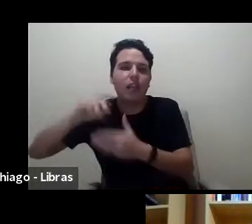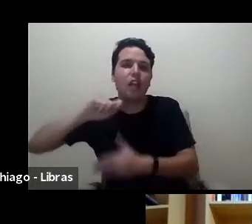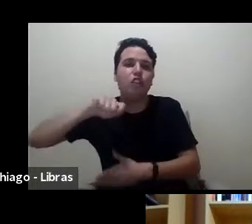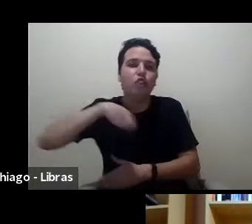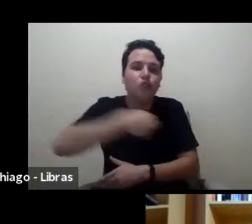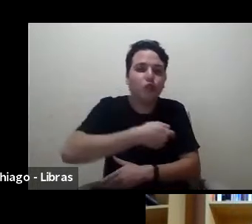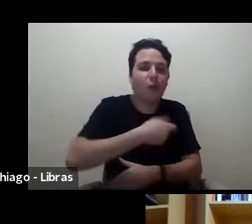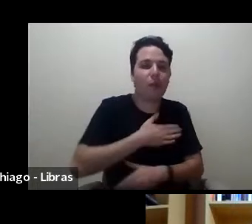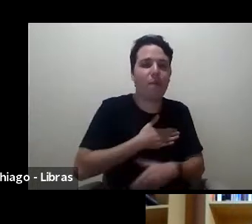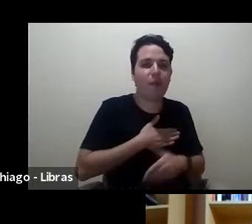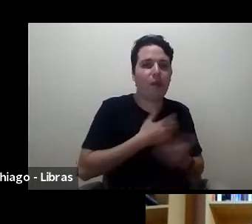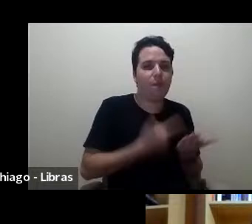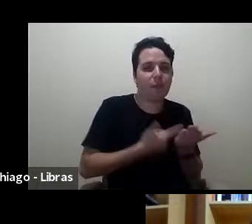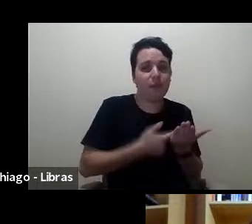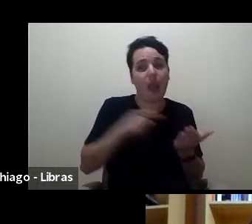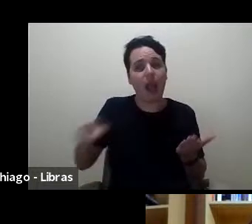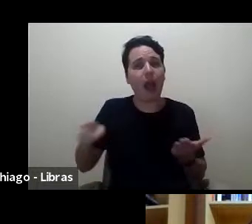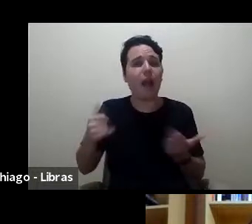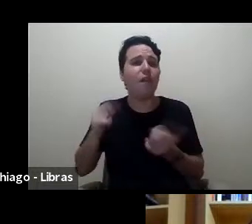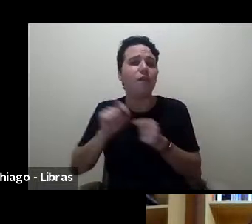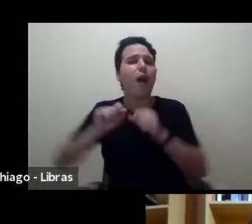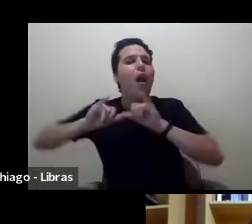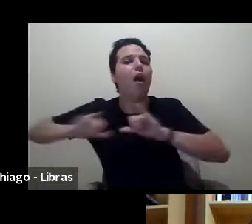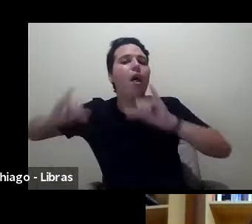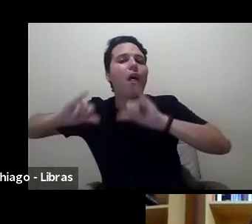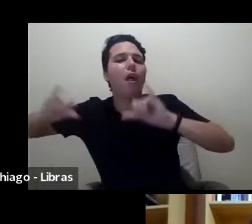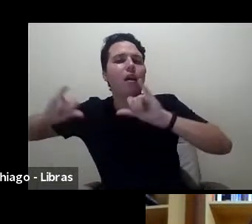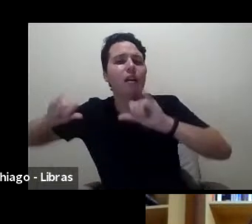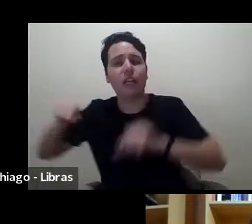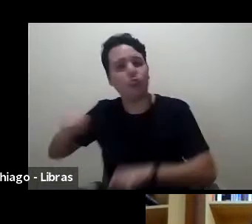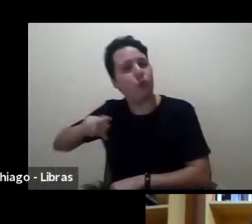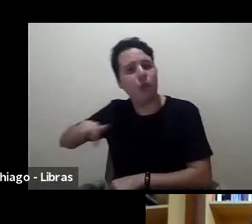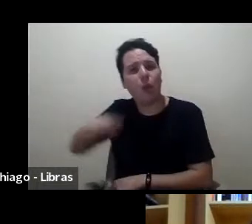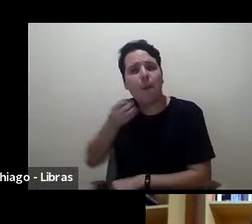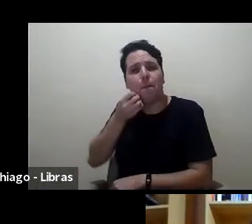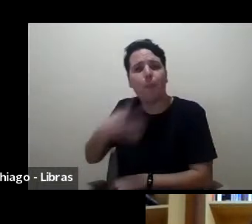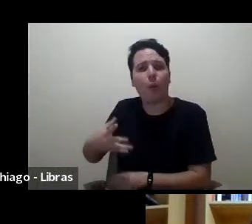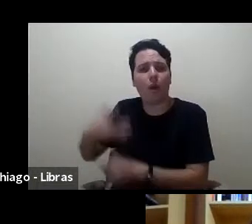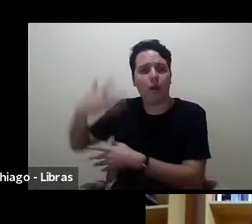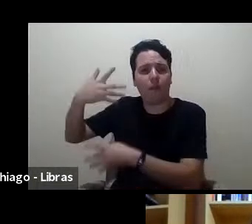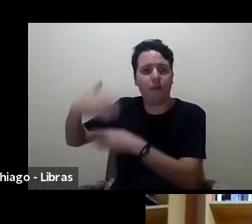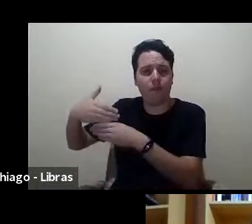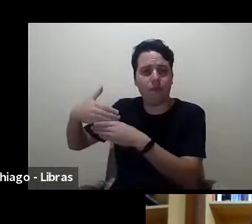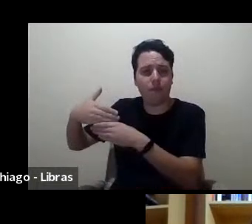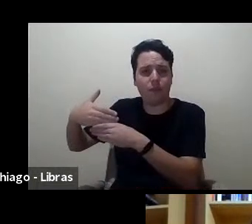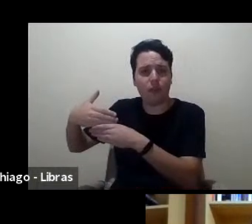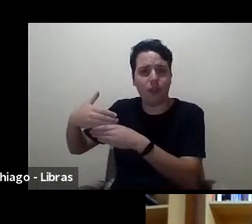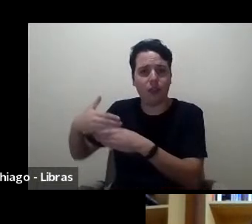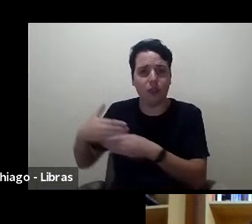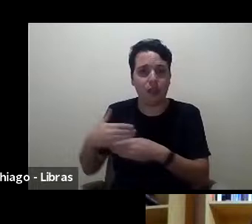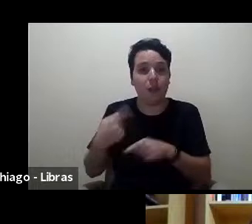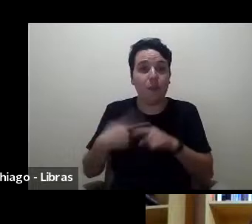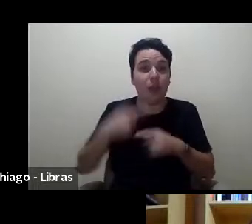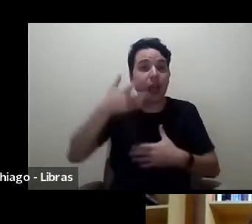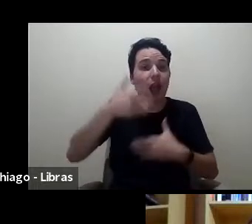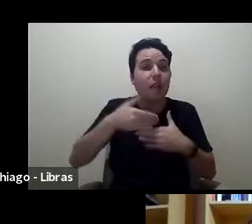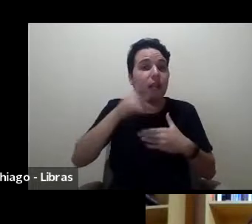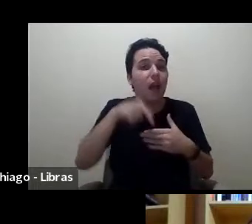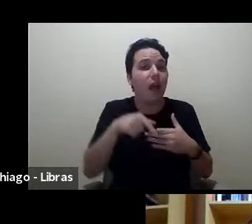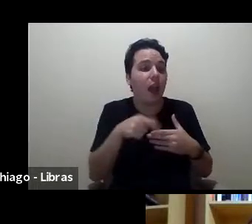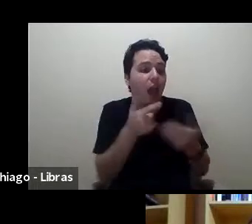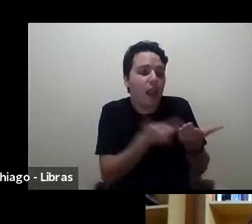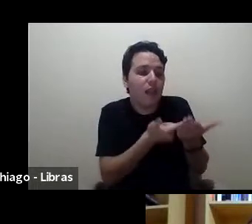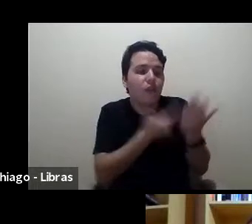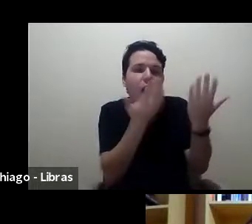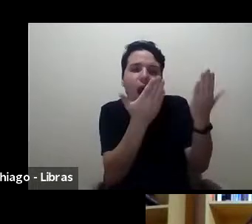vai lá e faz a propaganda do meu livro. Isso não é uma boa resenha. Se a gente está dizendo que uma resenha é uma análise do livro, ela